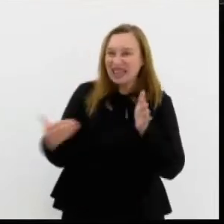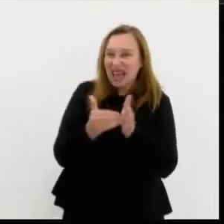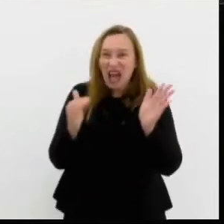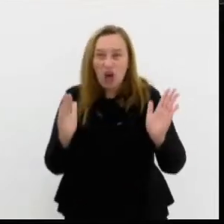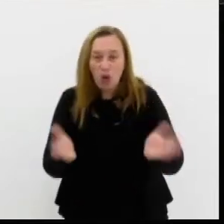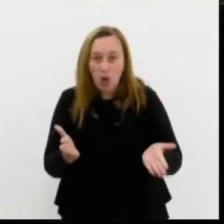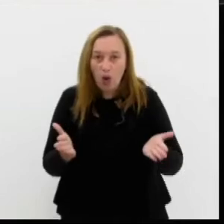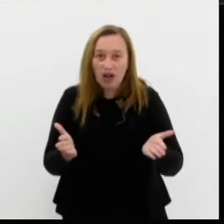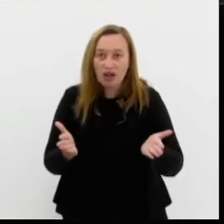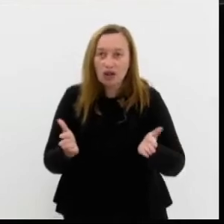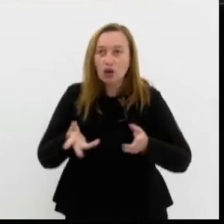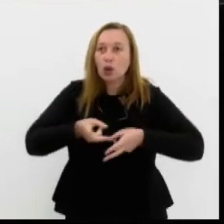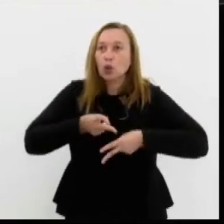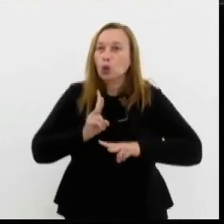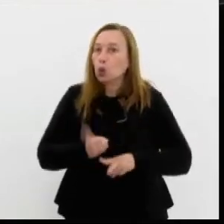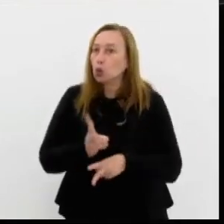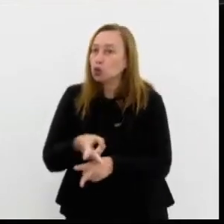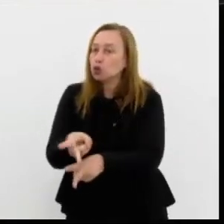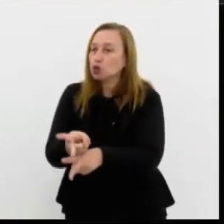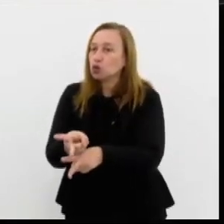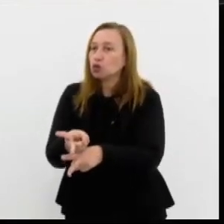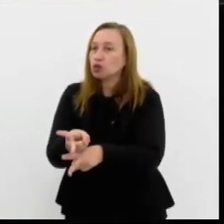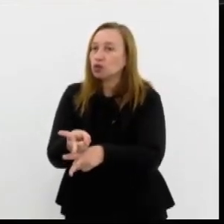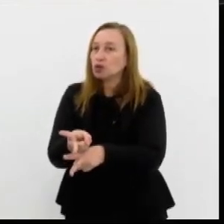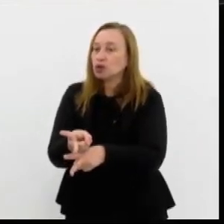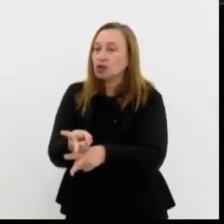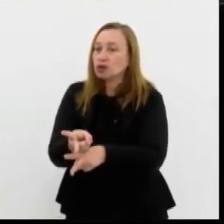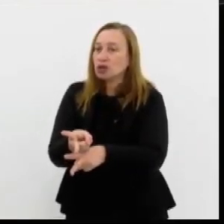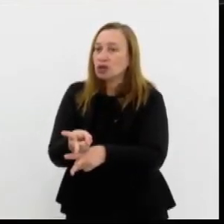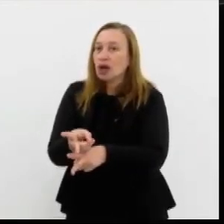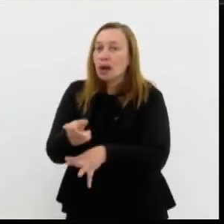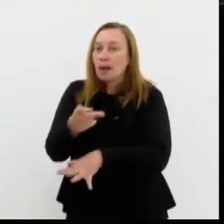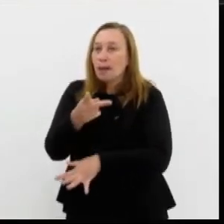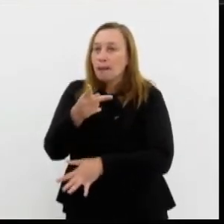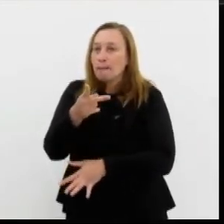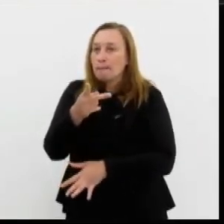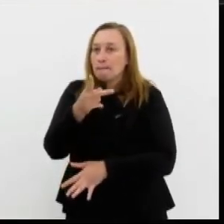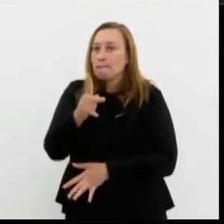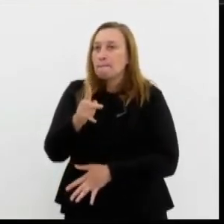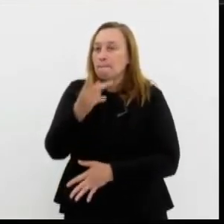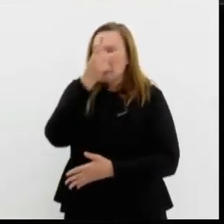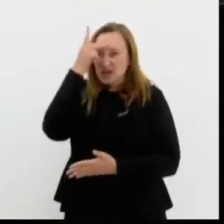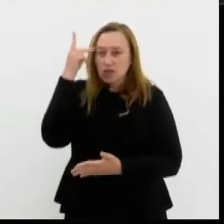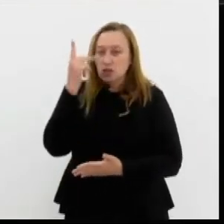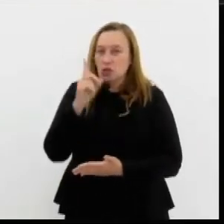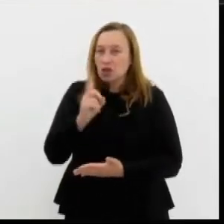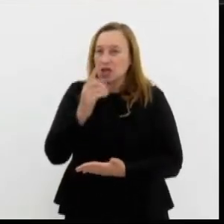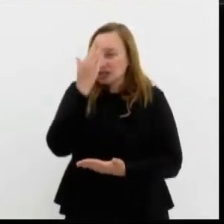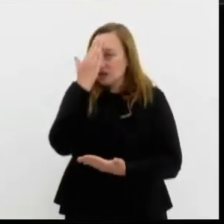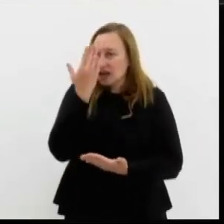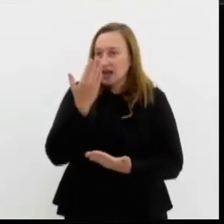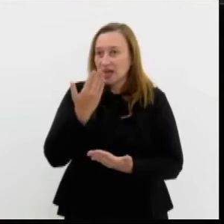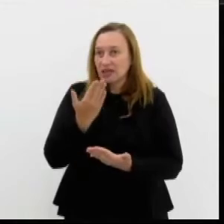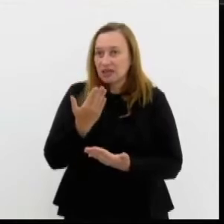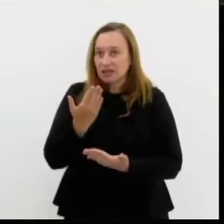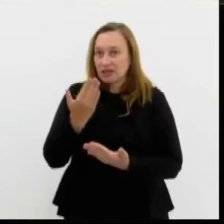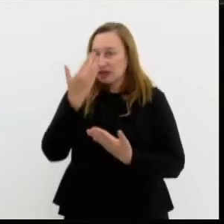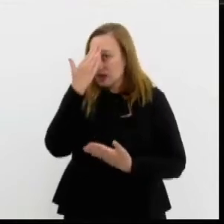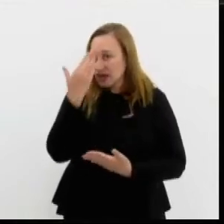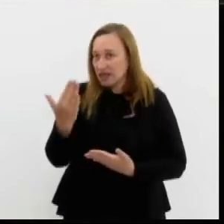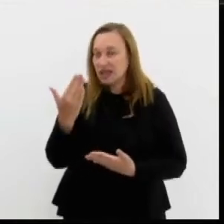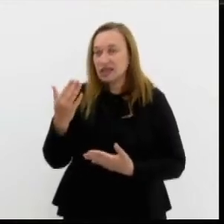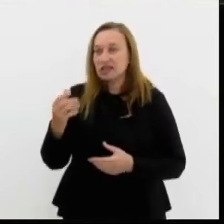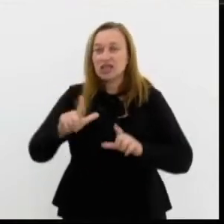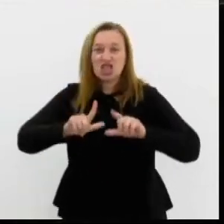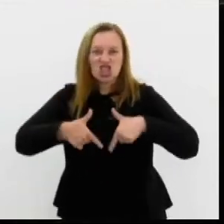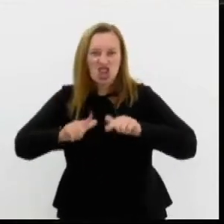continuará sendo persona non grata em Israel, fecha aspas. É